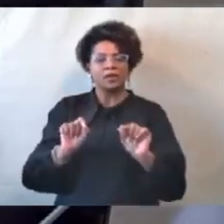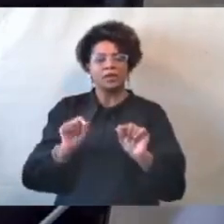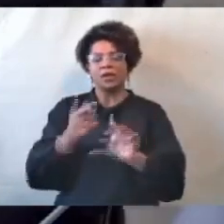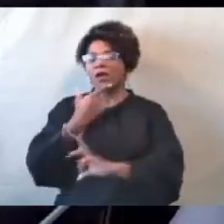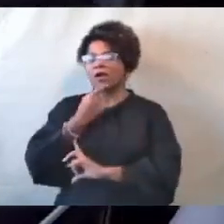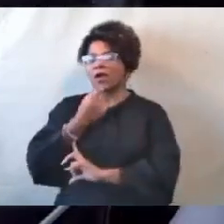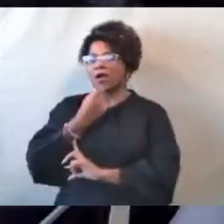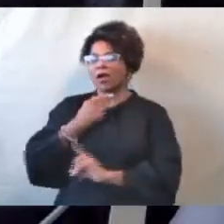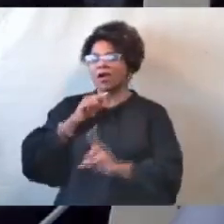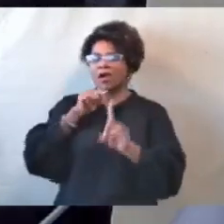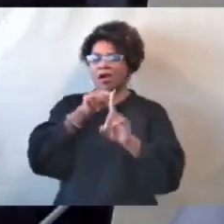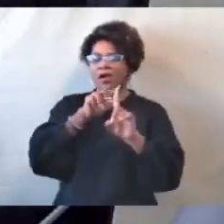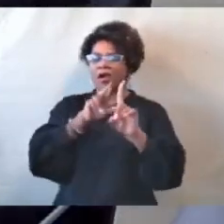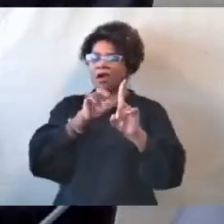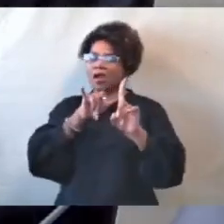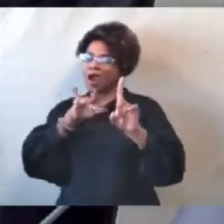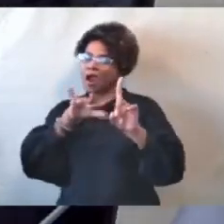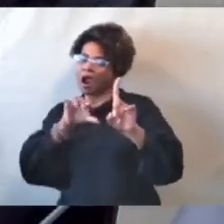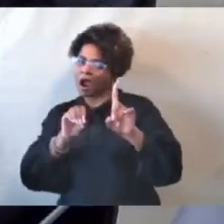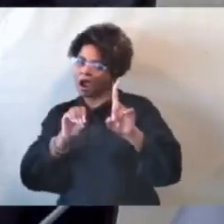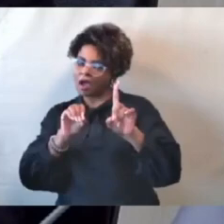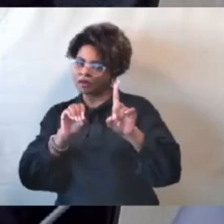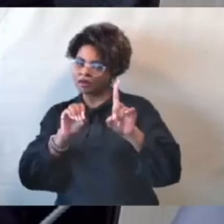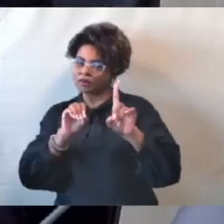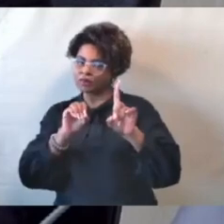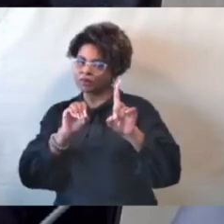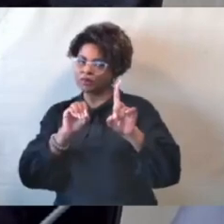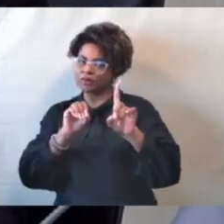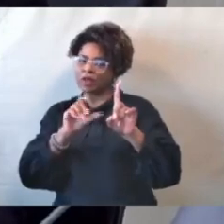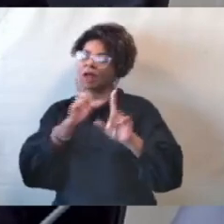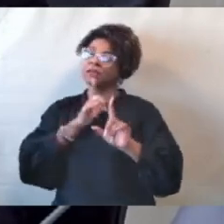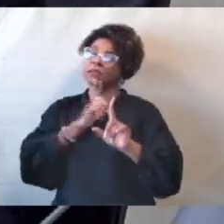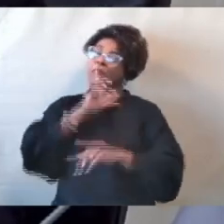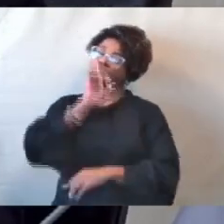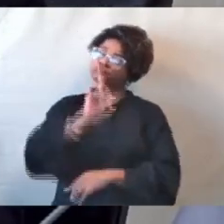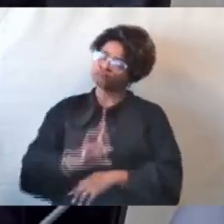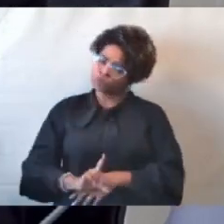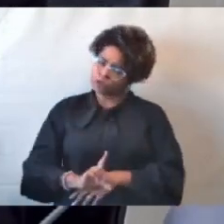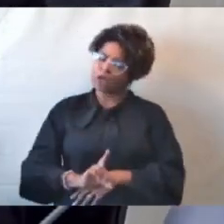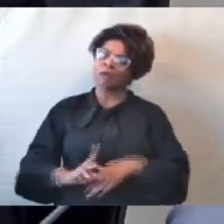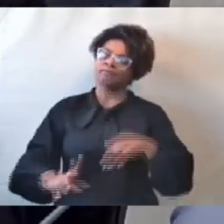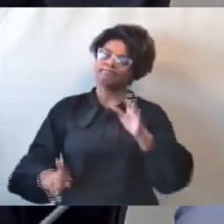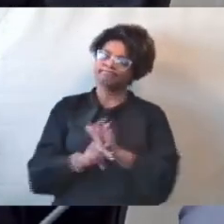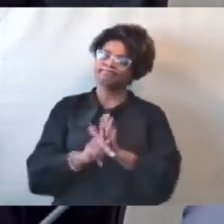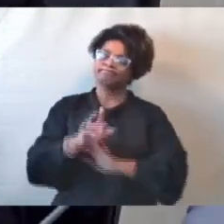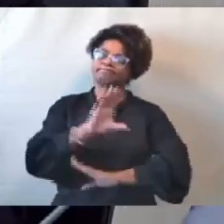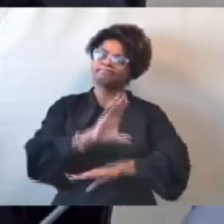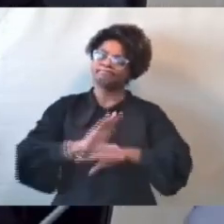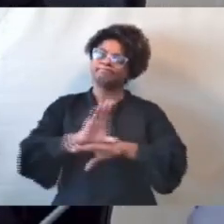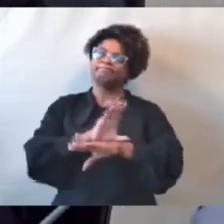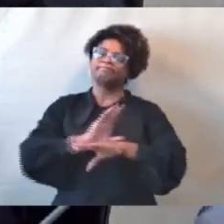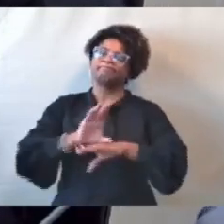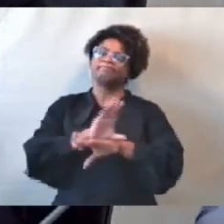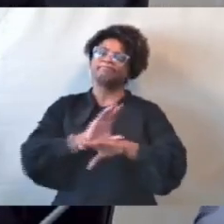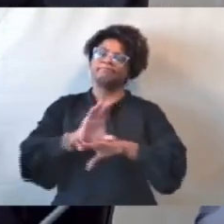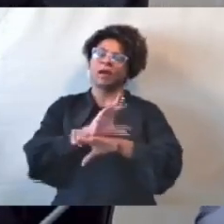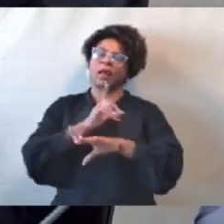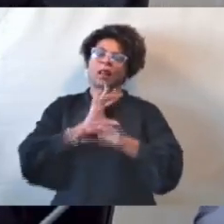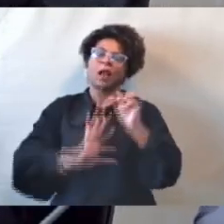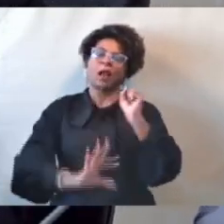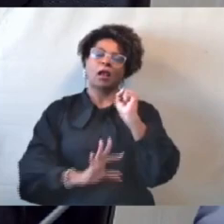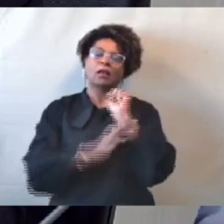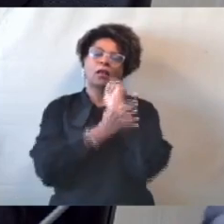de Miranda Aroeira que este possui o direito constitucional e legalmente assegurado de